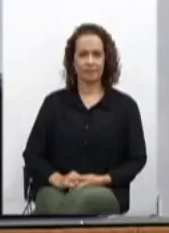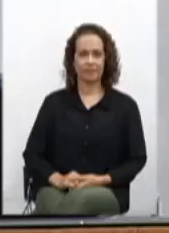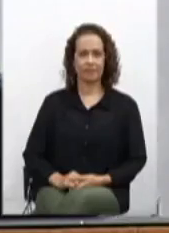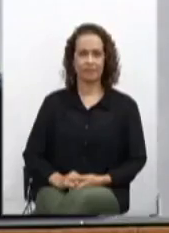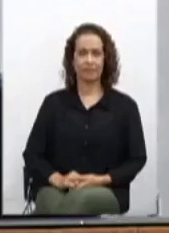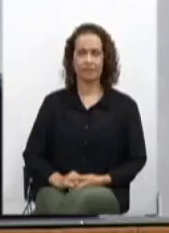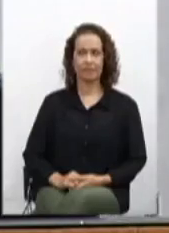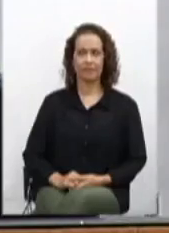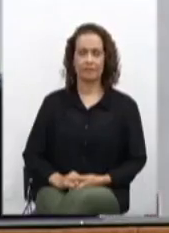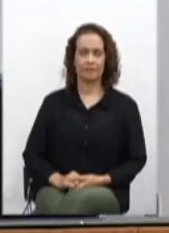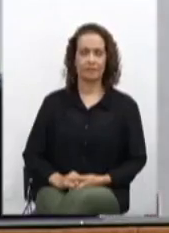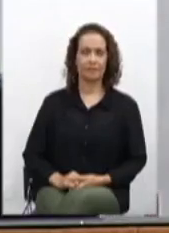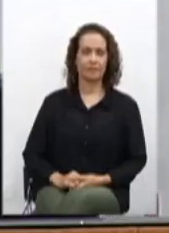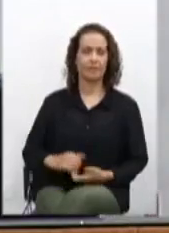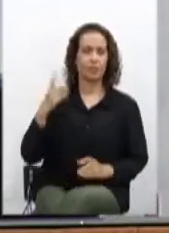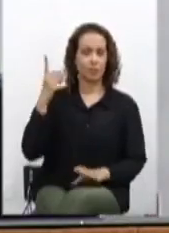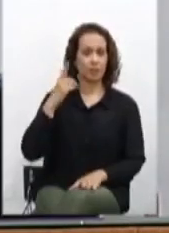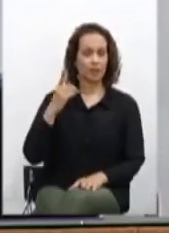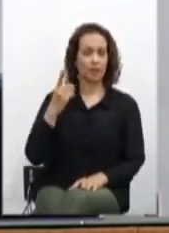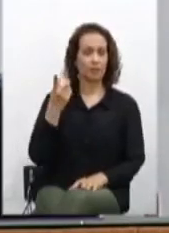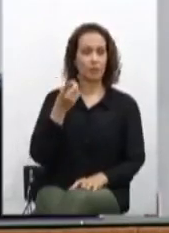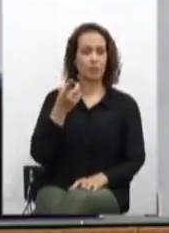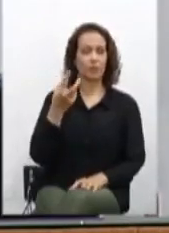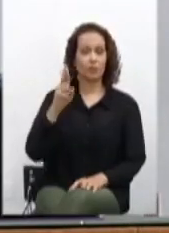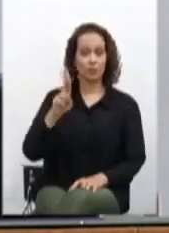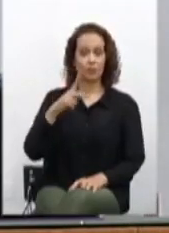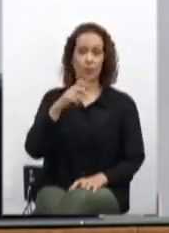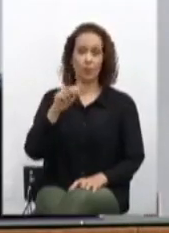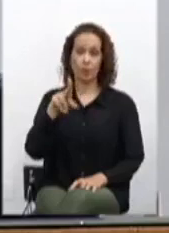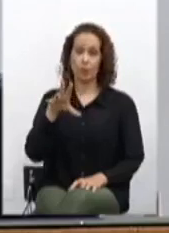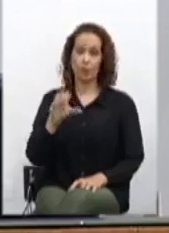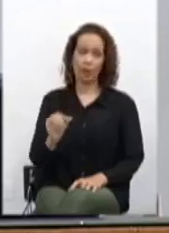é doutor Paulo Gil, deputado Ash